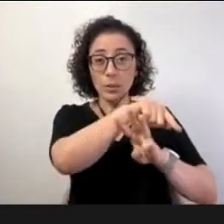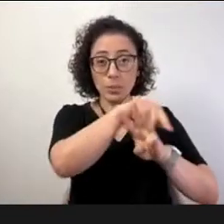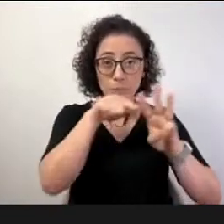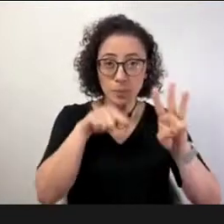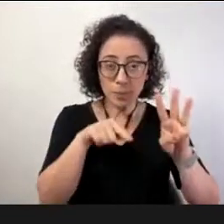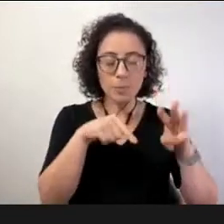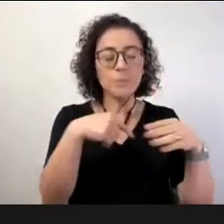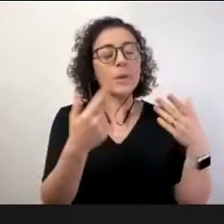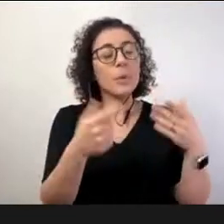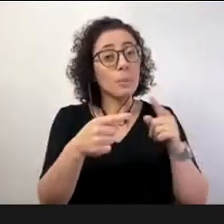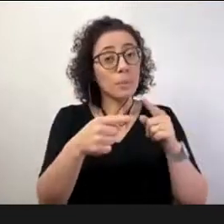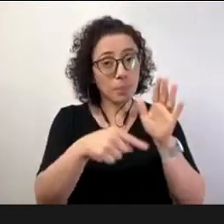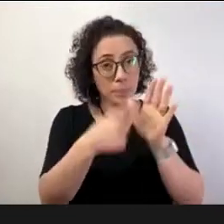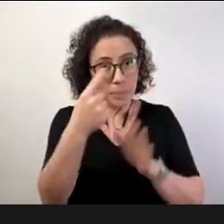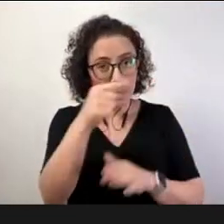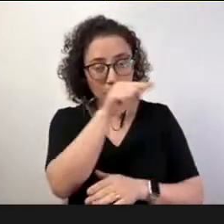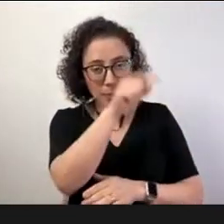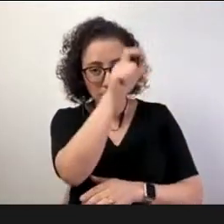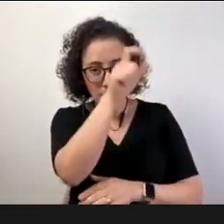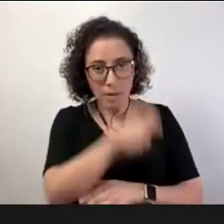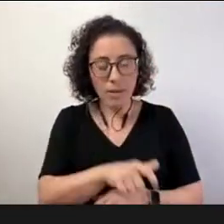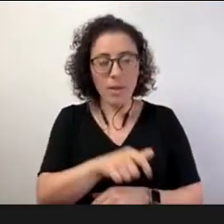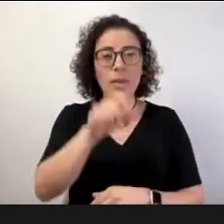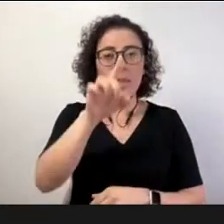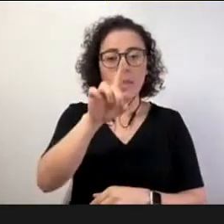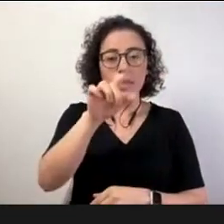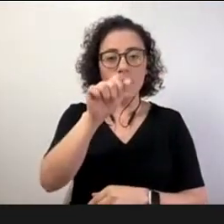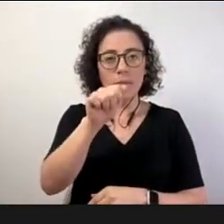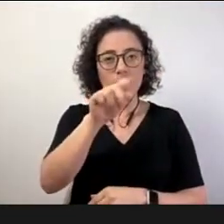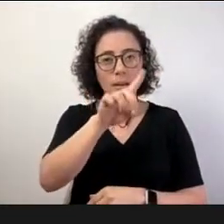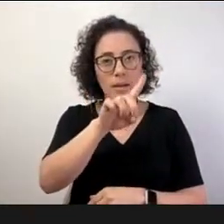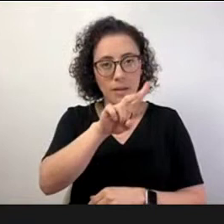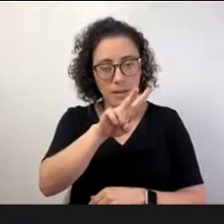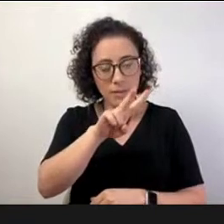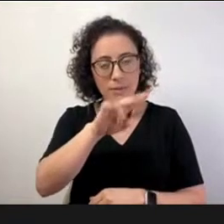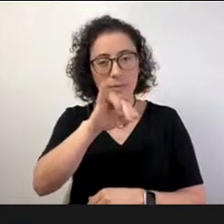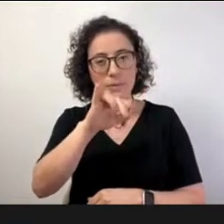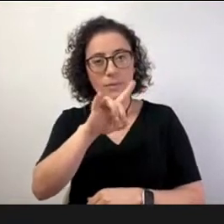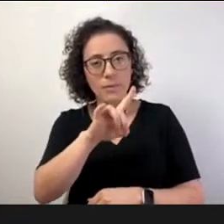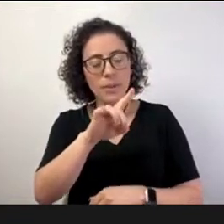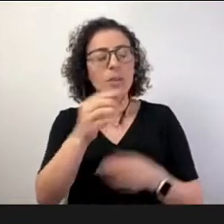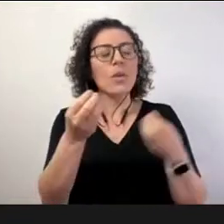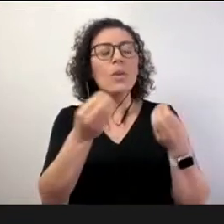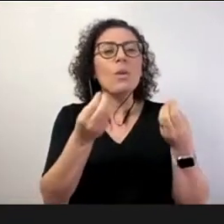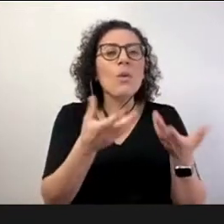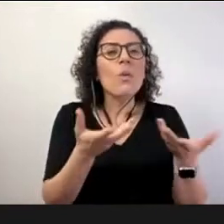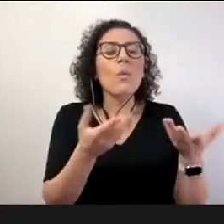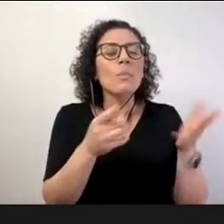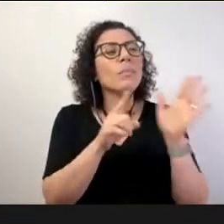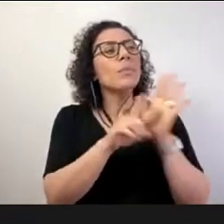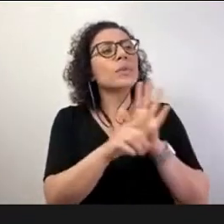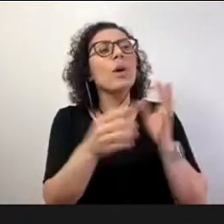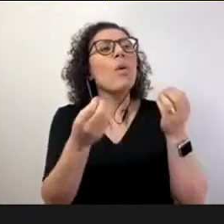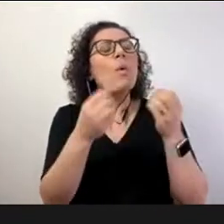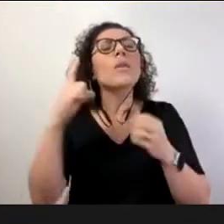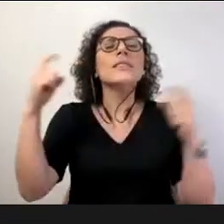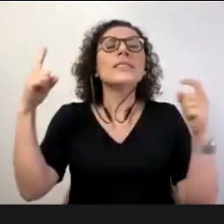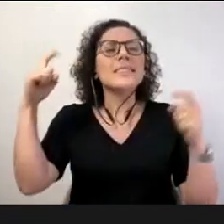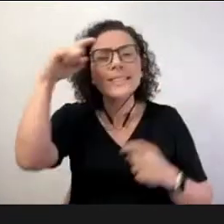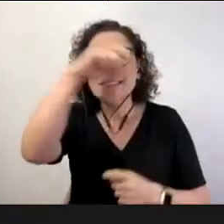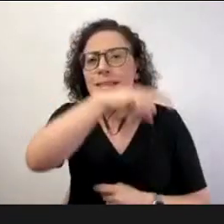Davi falasse um pouco sobre a profissionalização e formação docente, os desafios do professor,